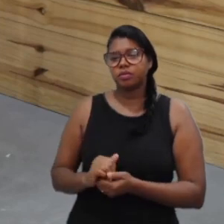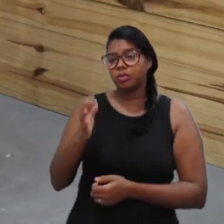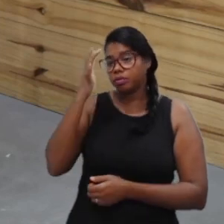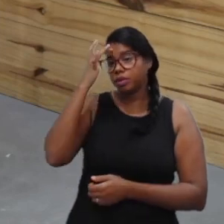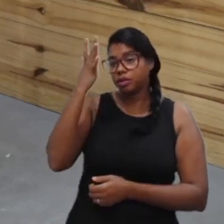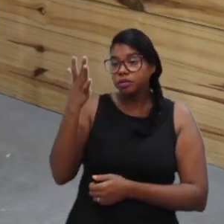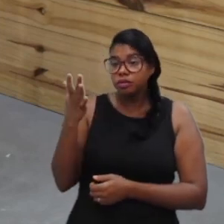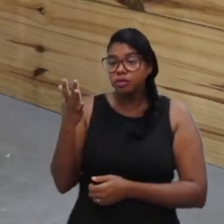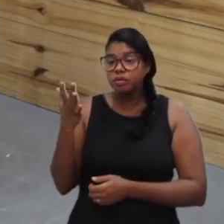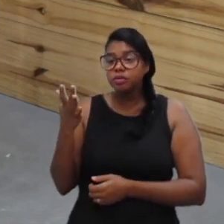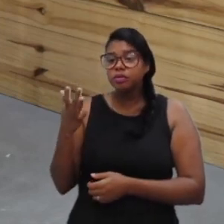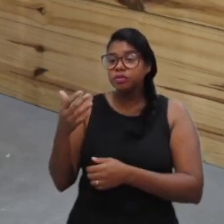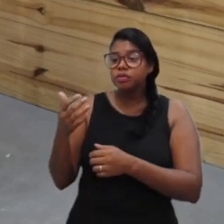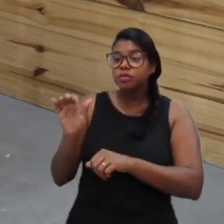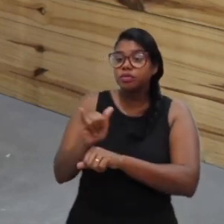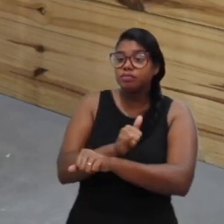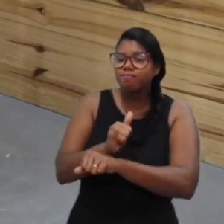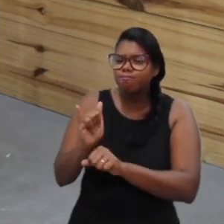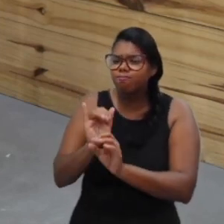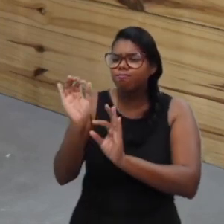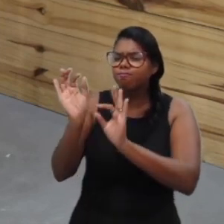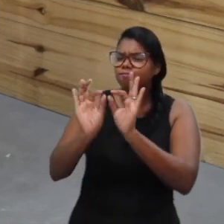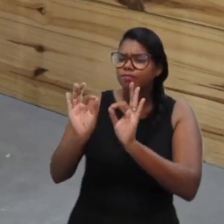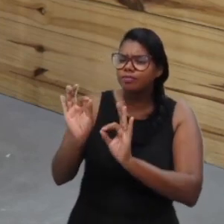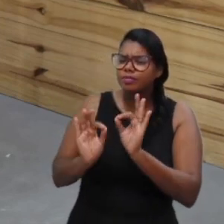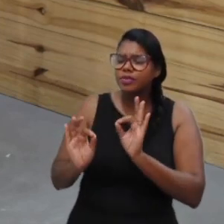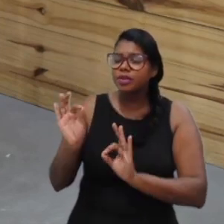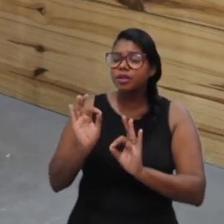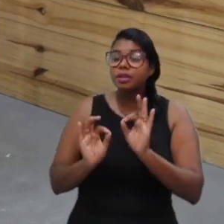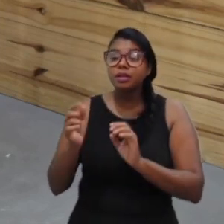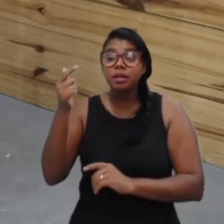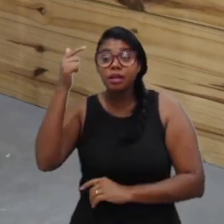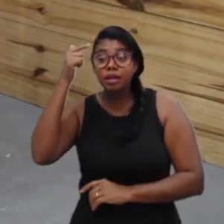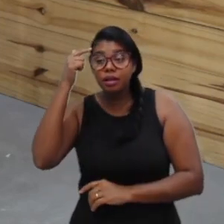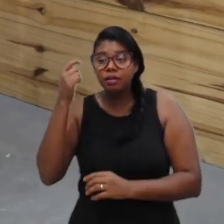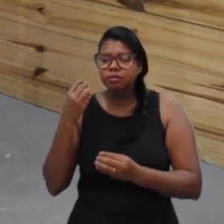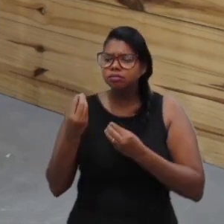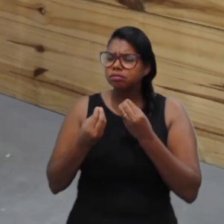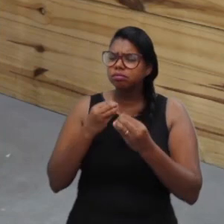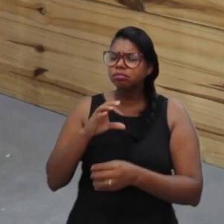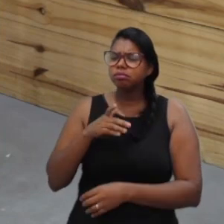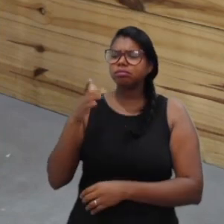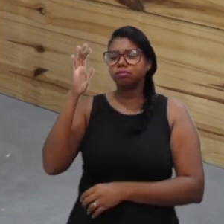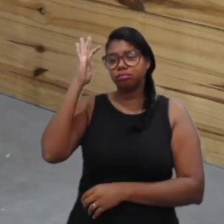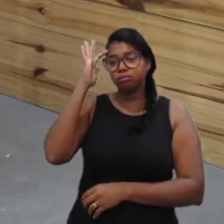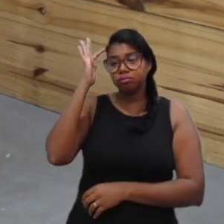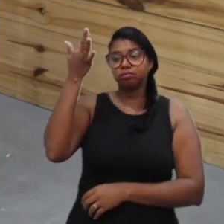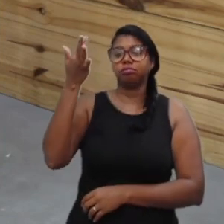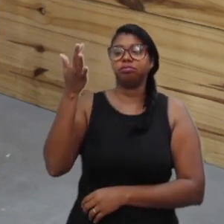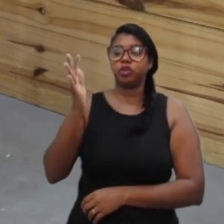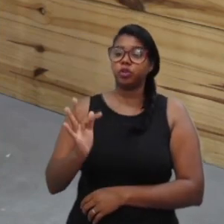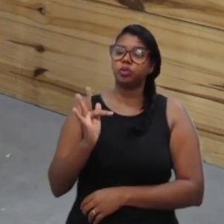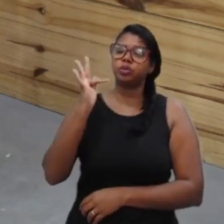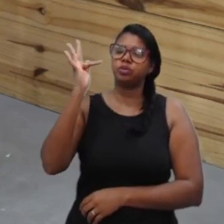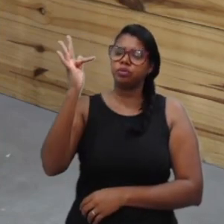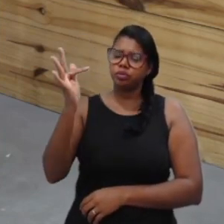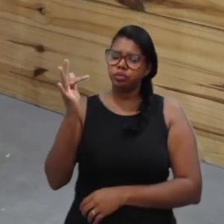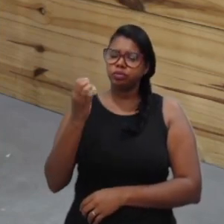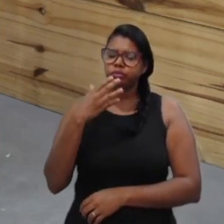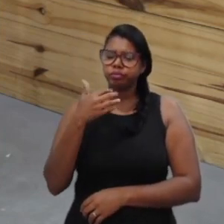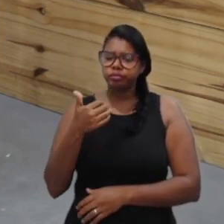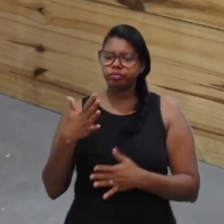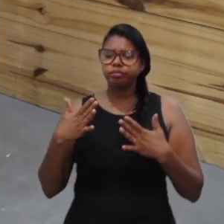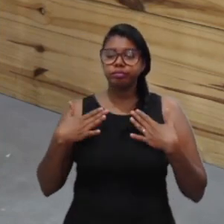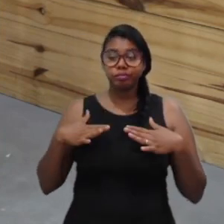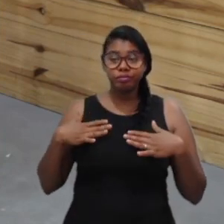montar a sua estratégia, se você quer vislumbrar um futuro tranquilo, evitar